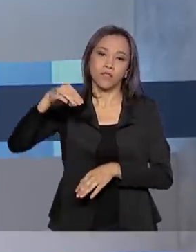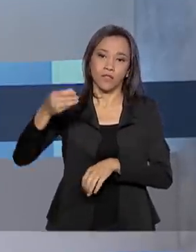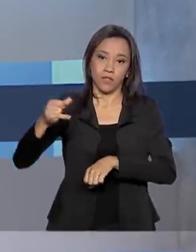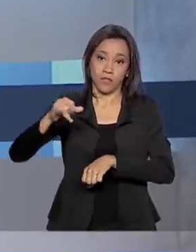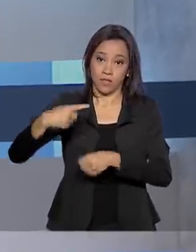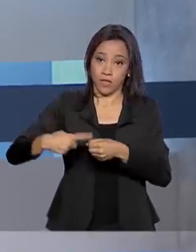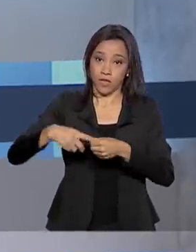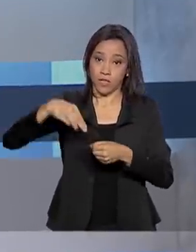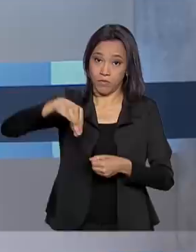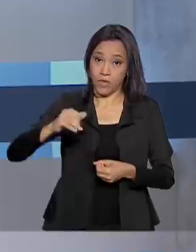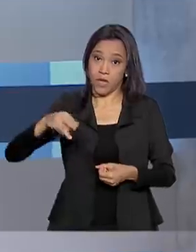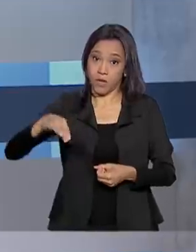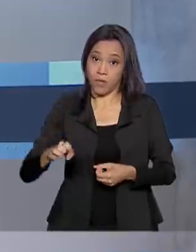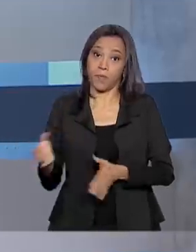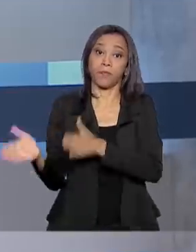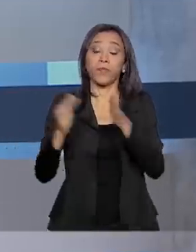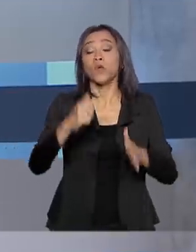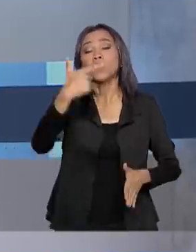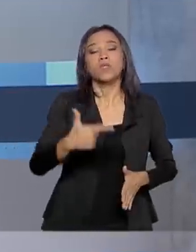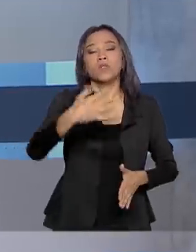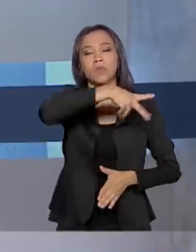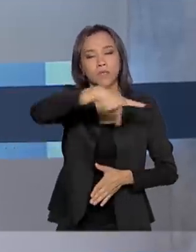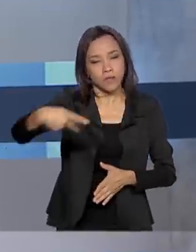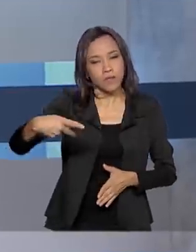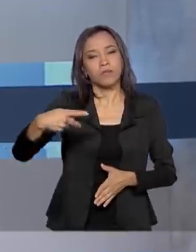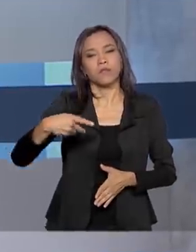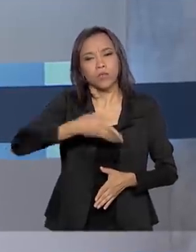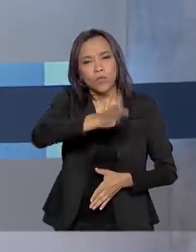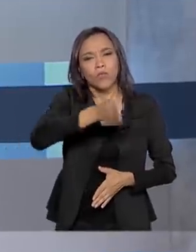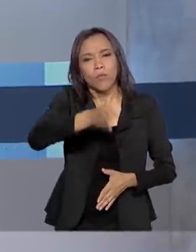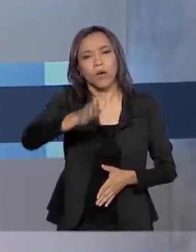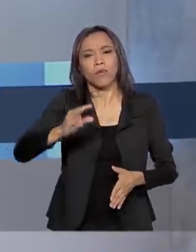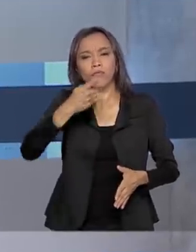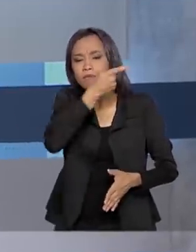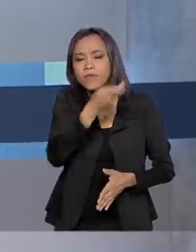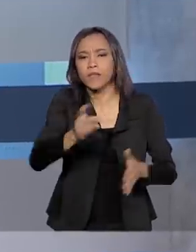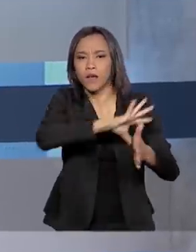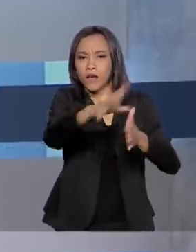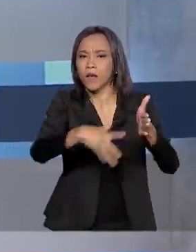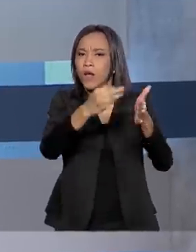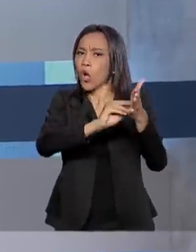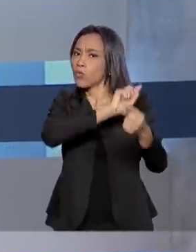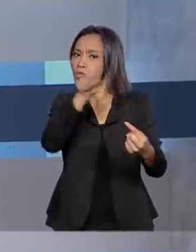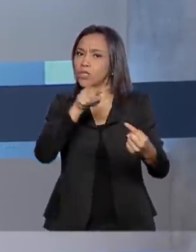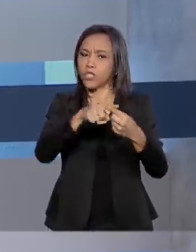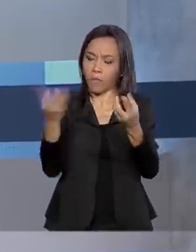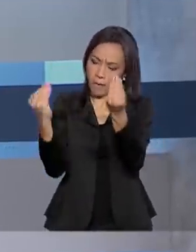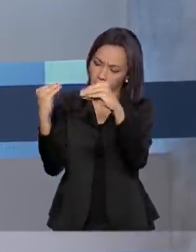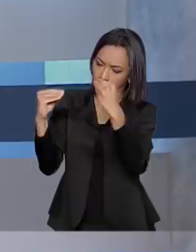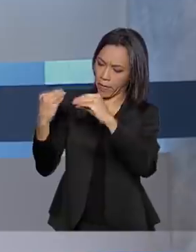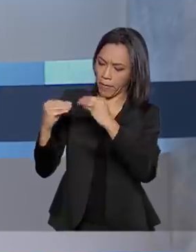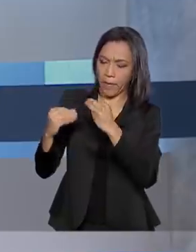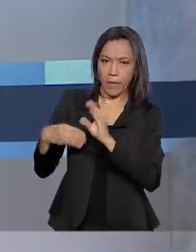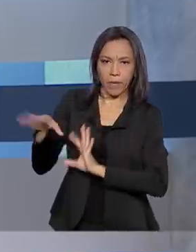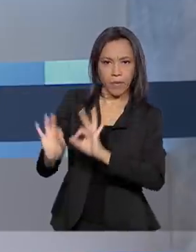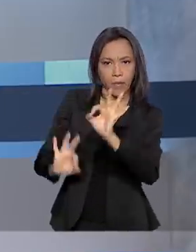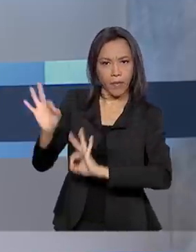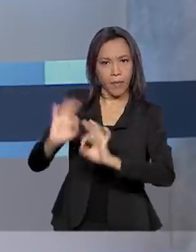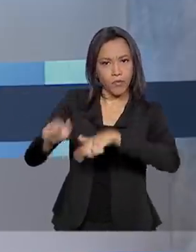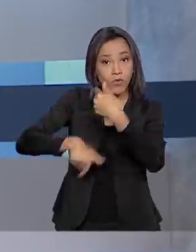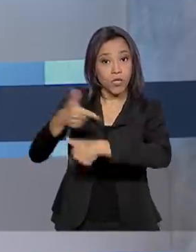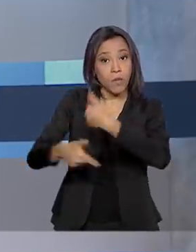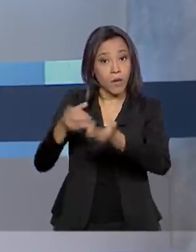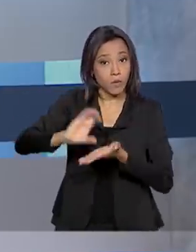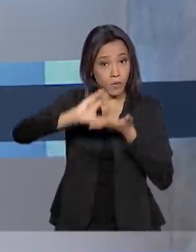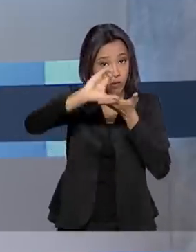Mourão segue fazendo um giro pelos Estados da Amazônia Legal com o objetivo de planejar as ações do Conselho da Amazônia. Hoje